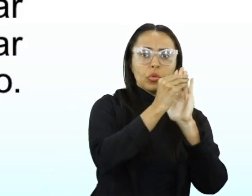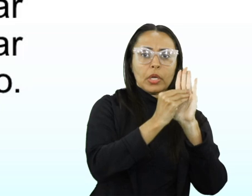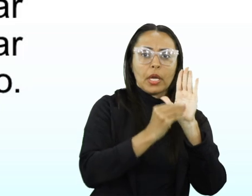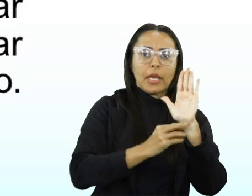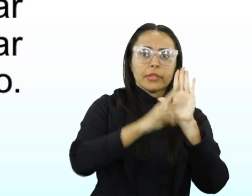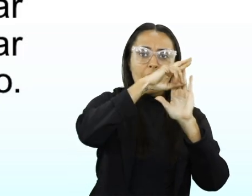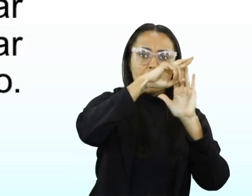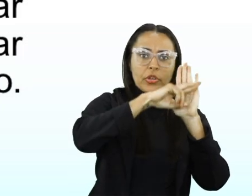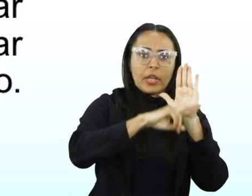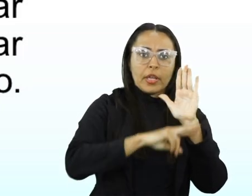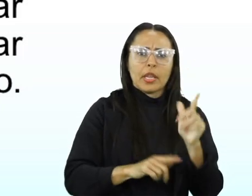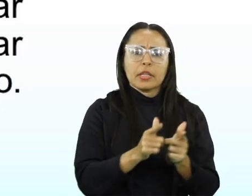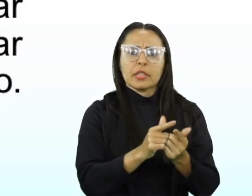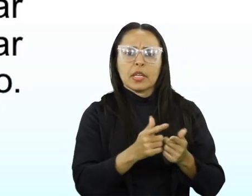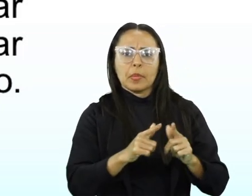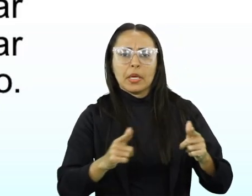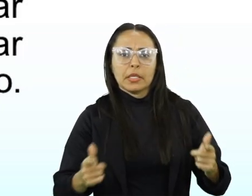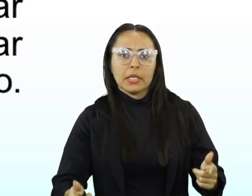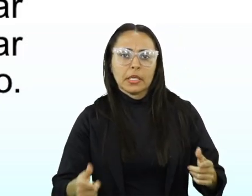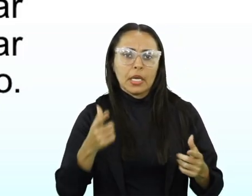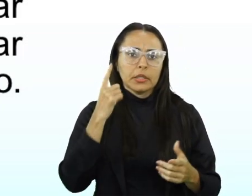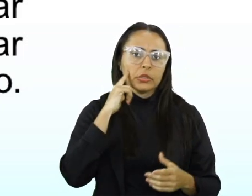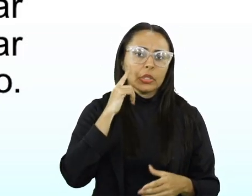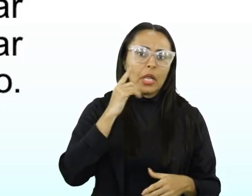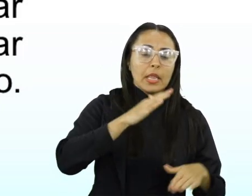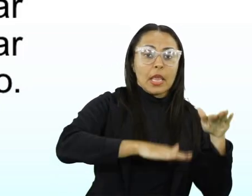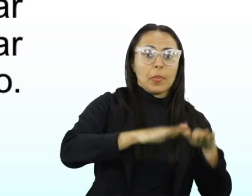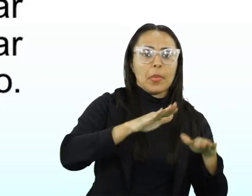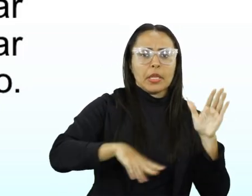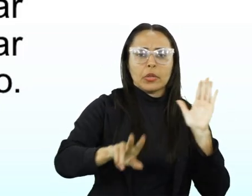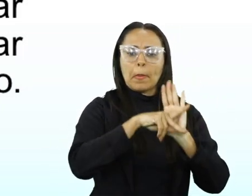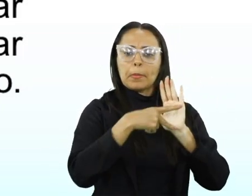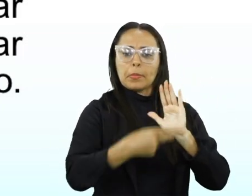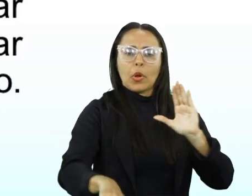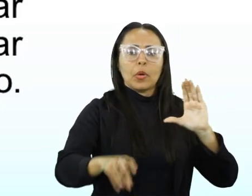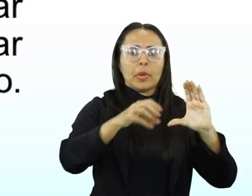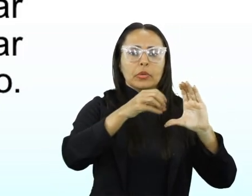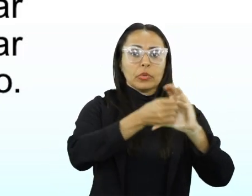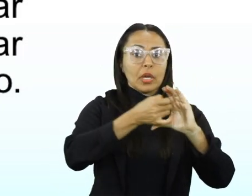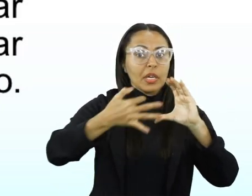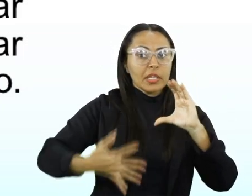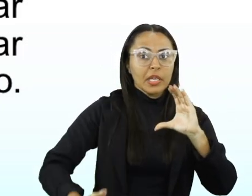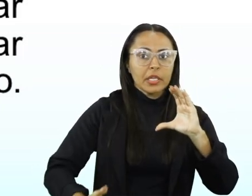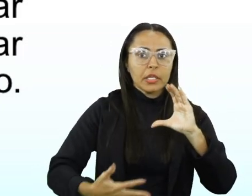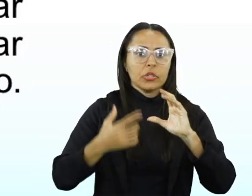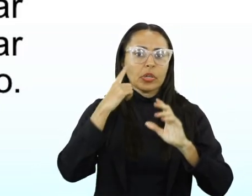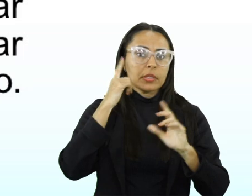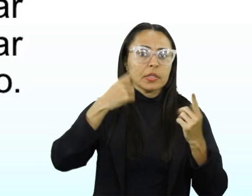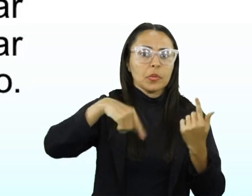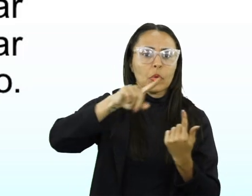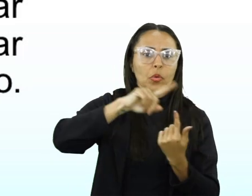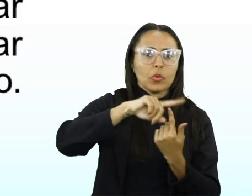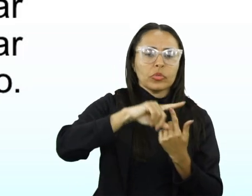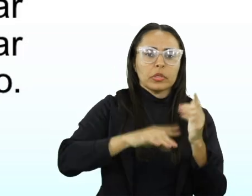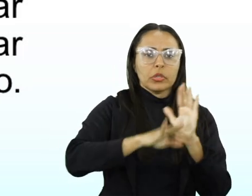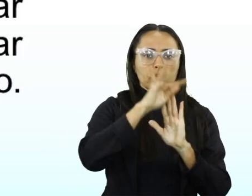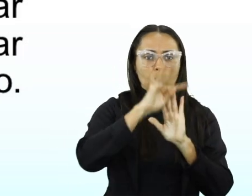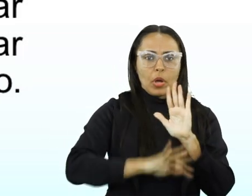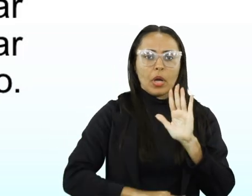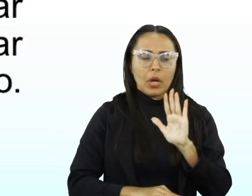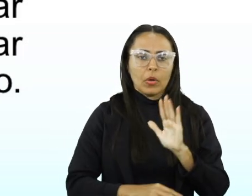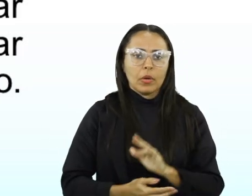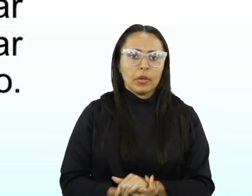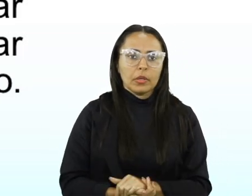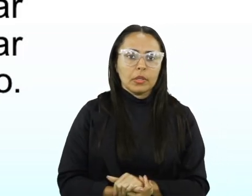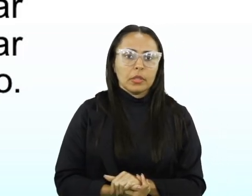as regras gramaticais. Então, regras gramaticais, a dependência e as características desse texto. A